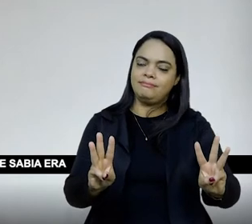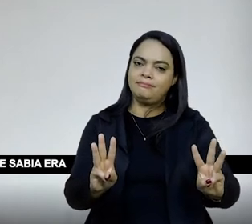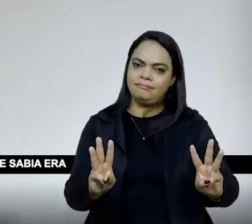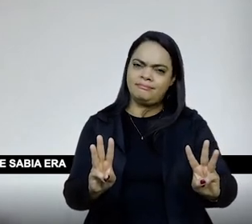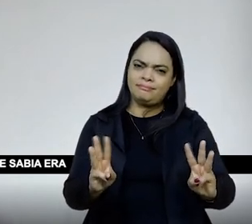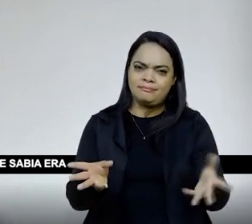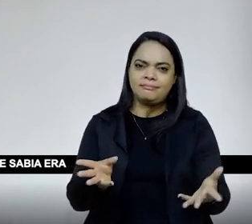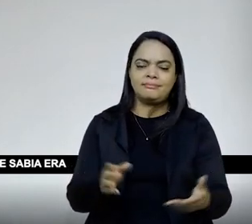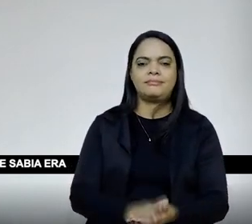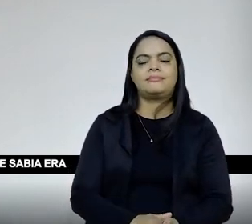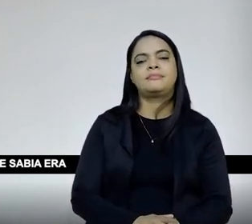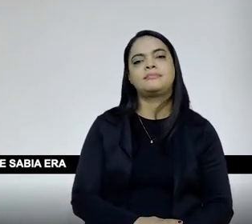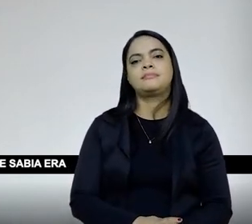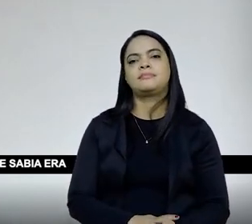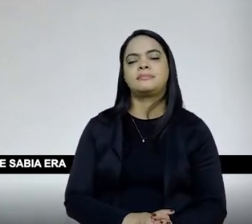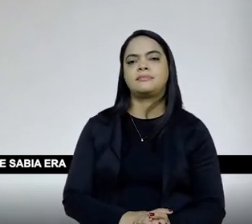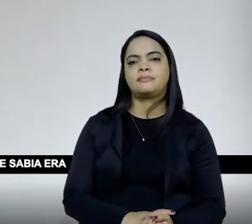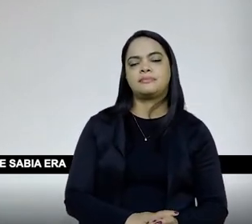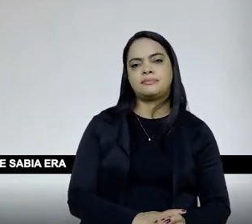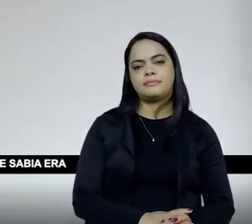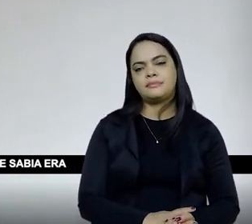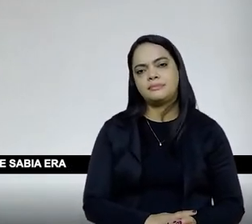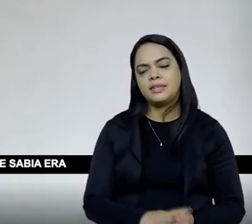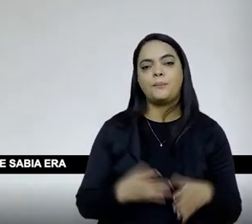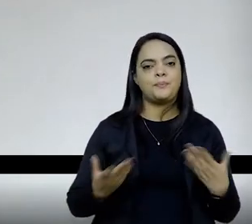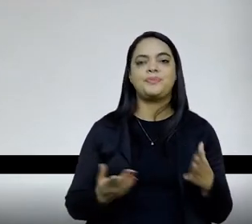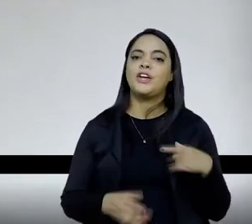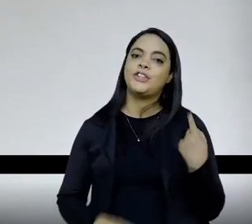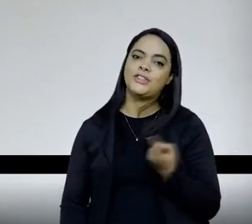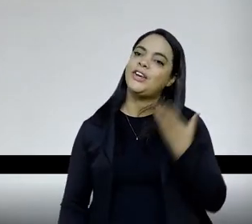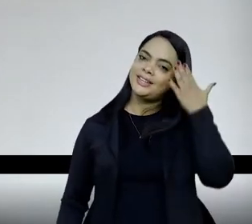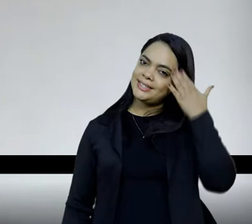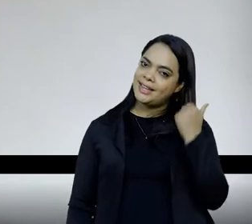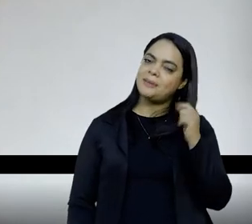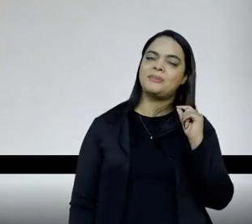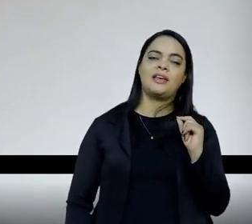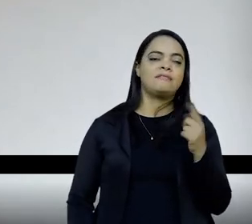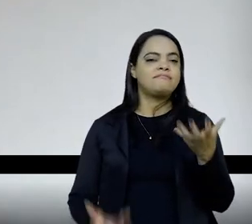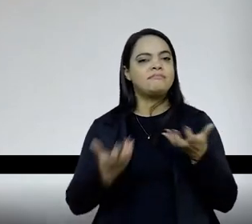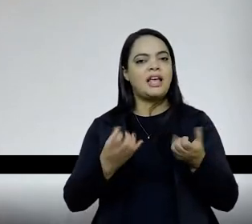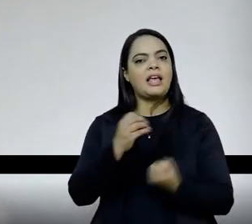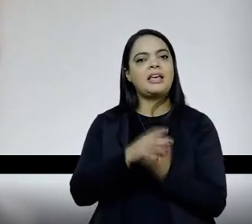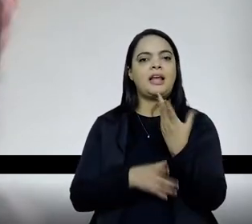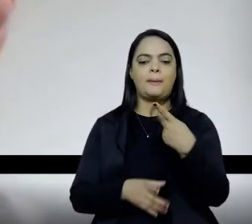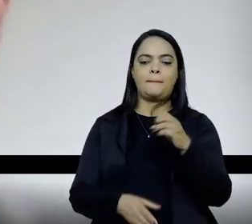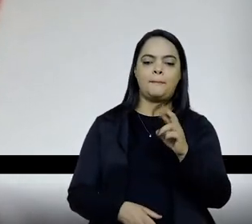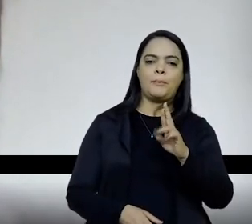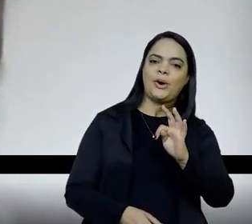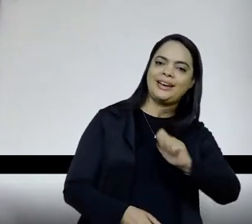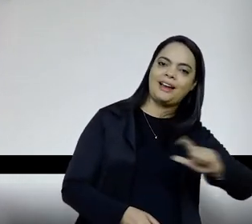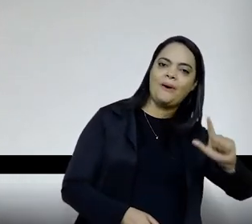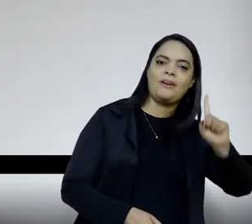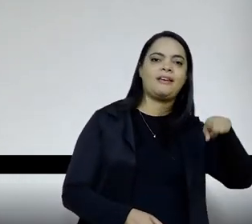um portal, então, tudo que a gente sabia era um portal é que não é um portal, mas,